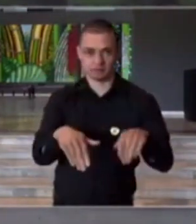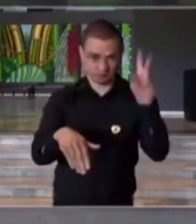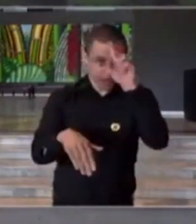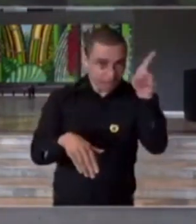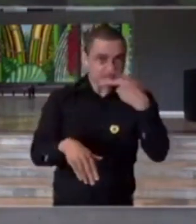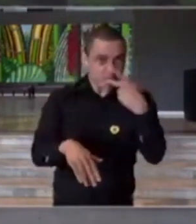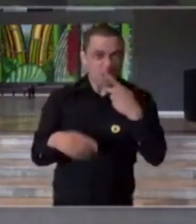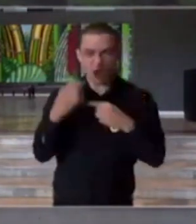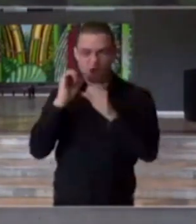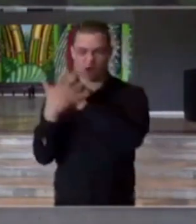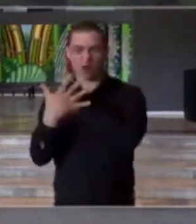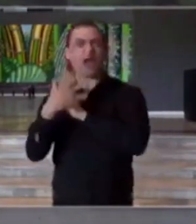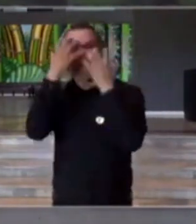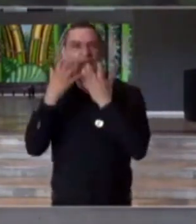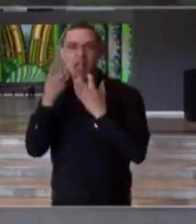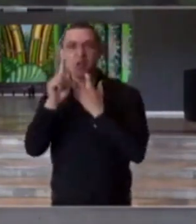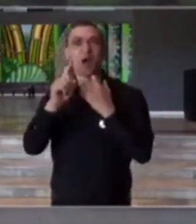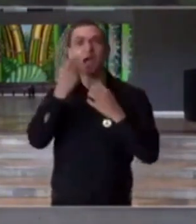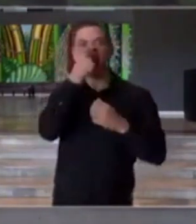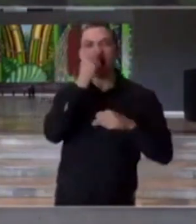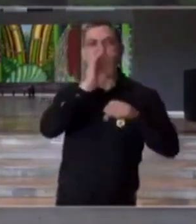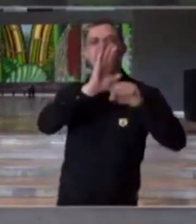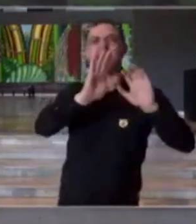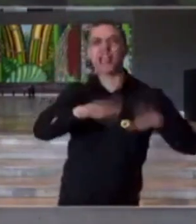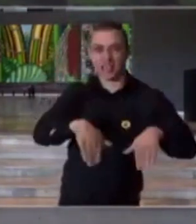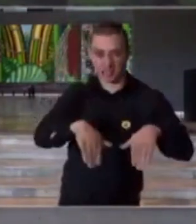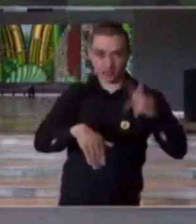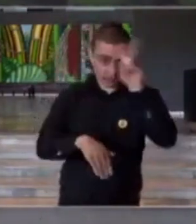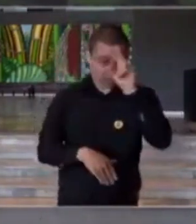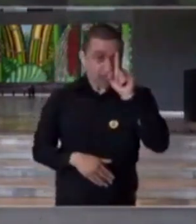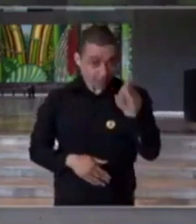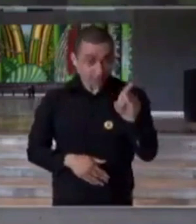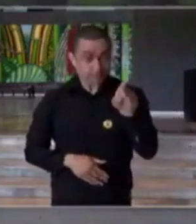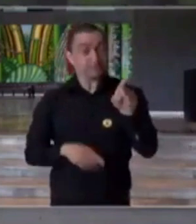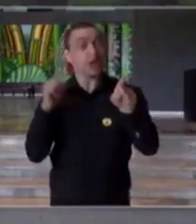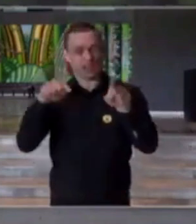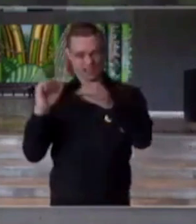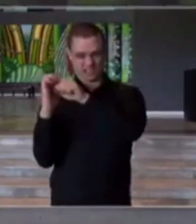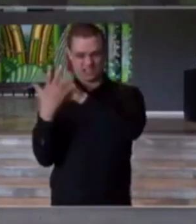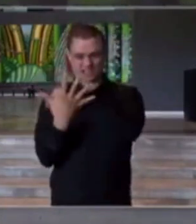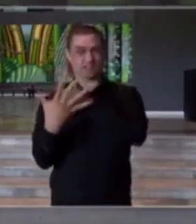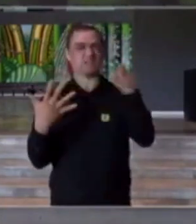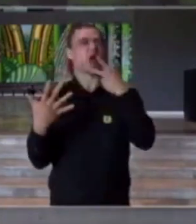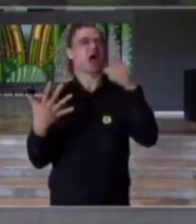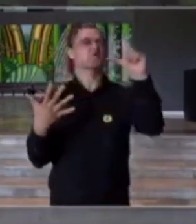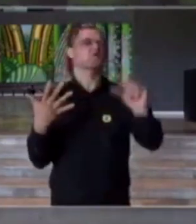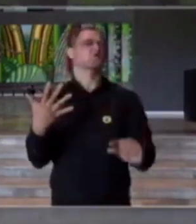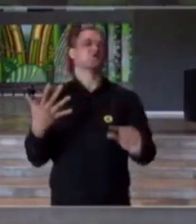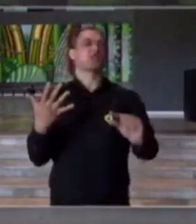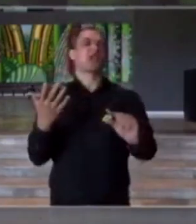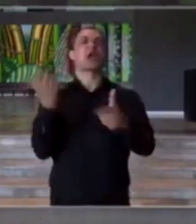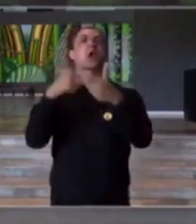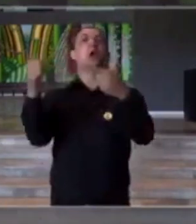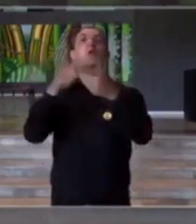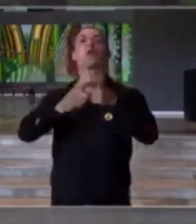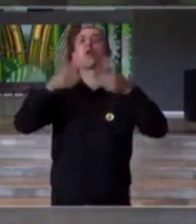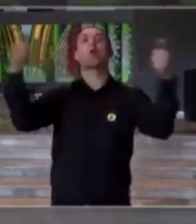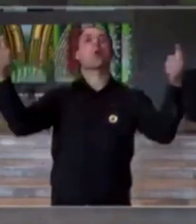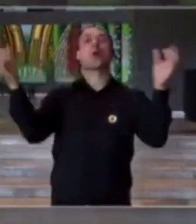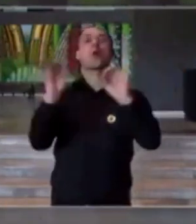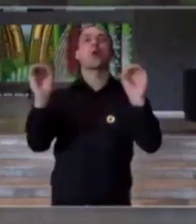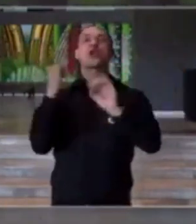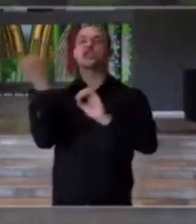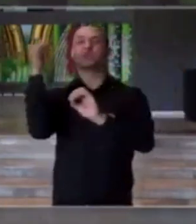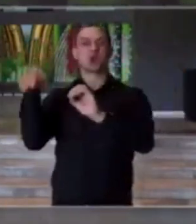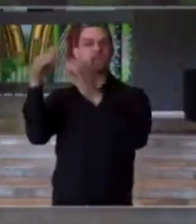que o senhor classificou como um resfriadozinho, o coronavírus que o senhor minimizou, dizendo que não era